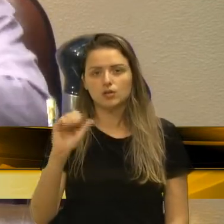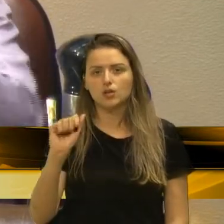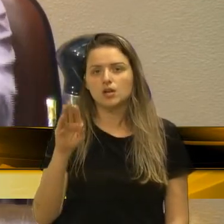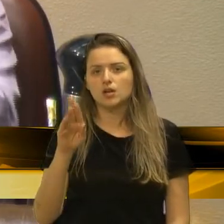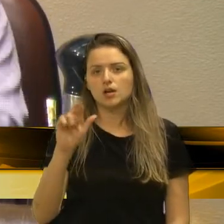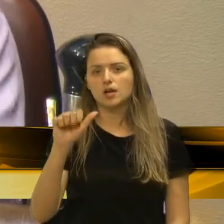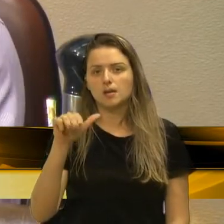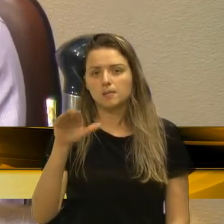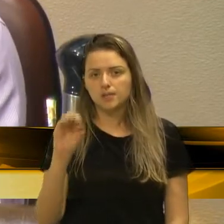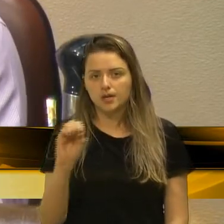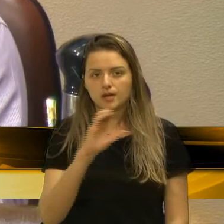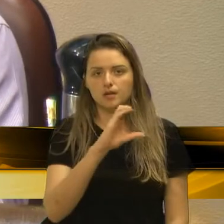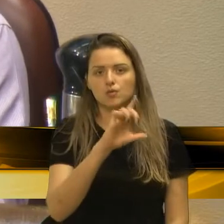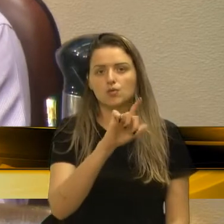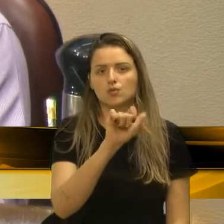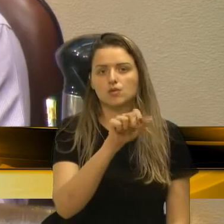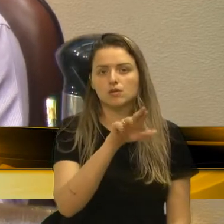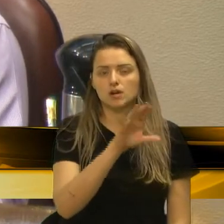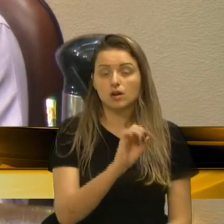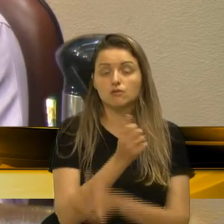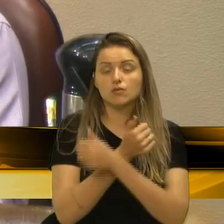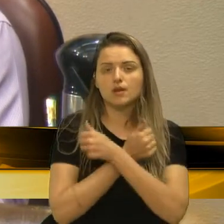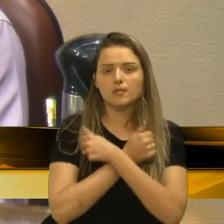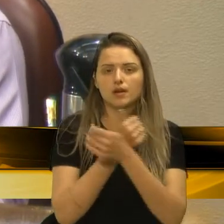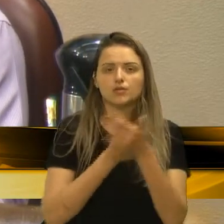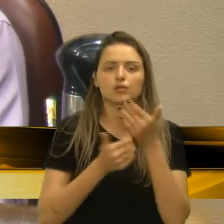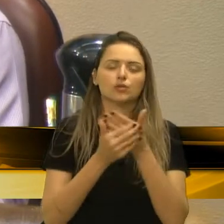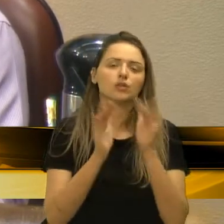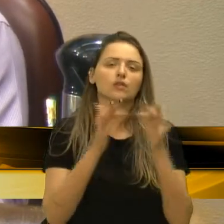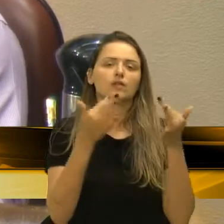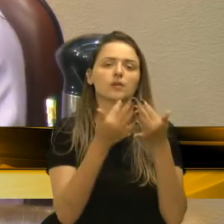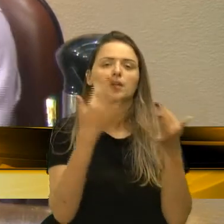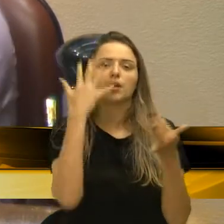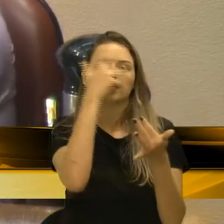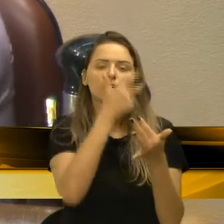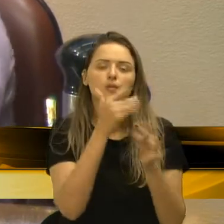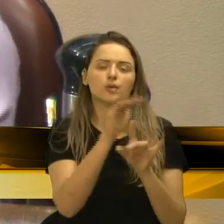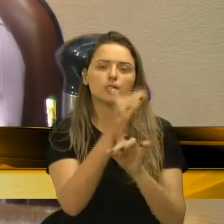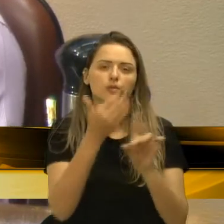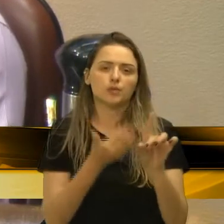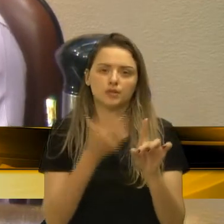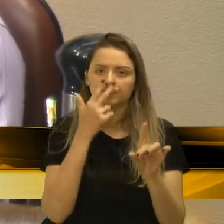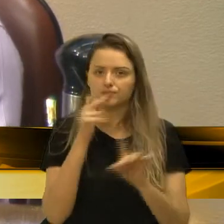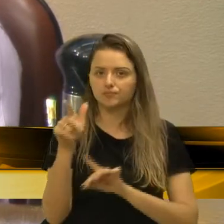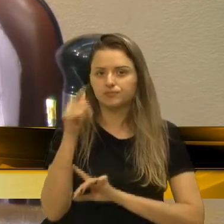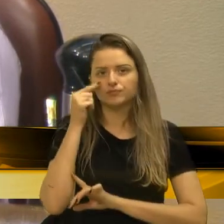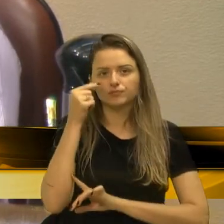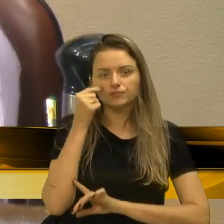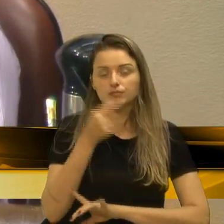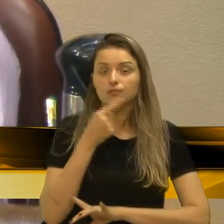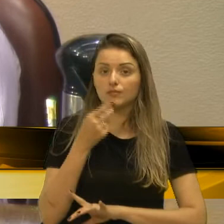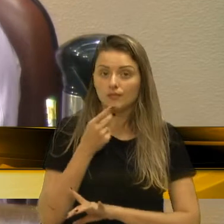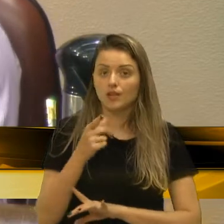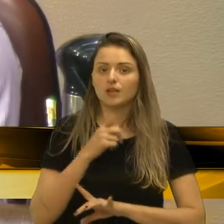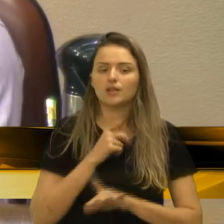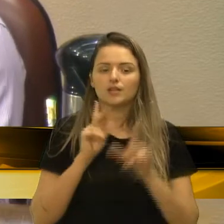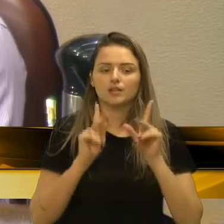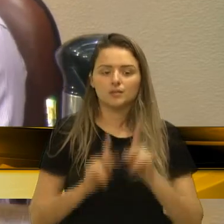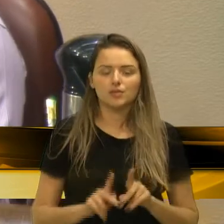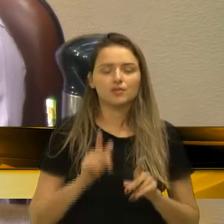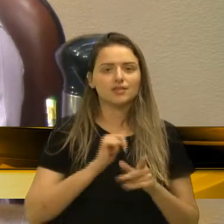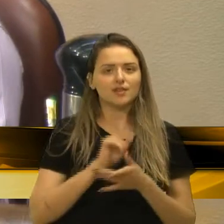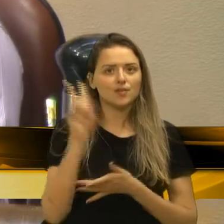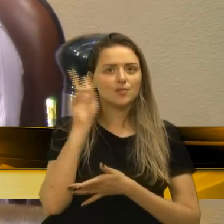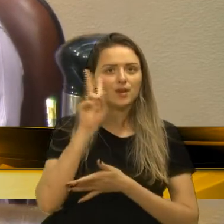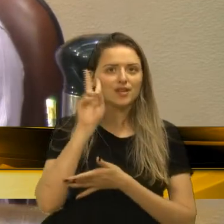Então, que leve aqui o nosso abraço ao restante da família por essa bela homenagem. E como o vereador Friço fala, tem pessoas que têm um histórico tão brilhante